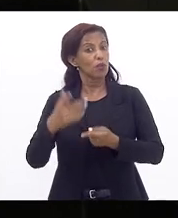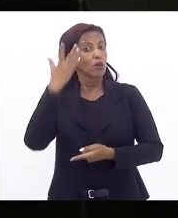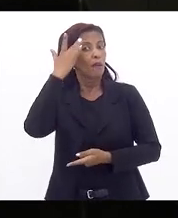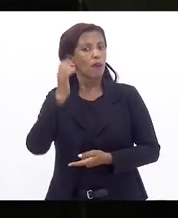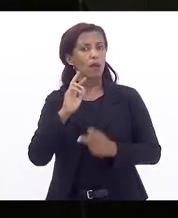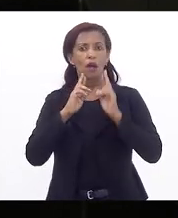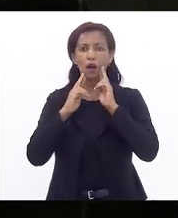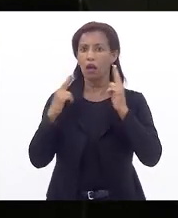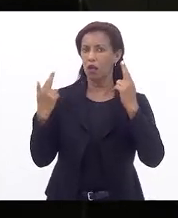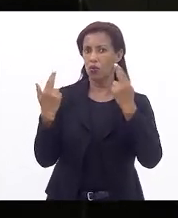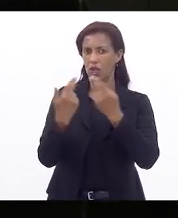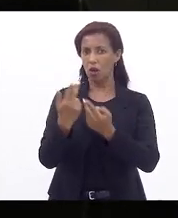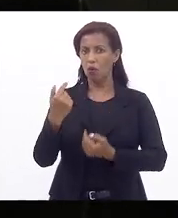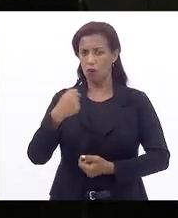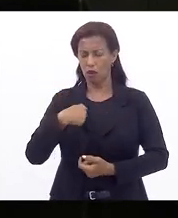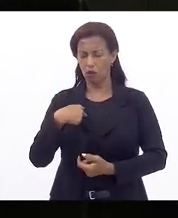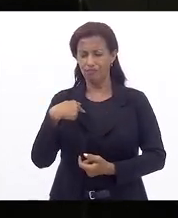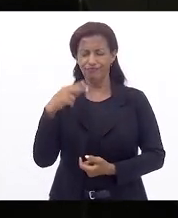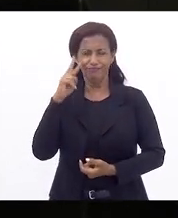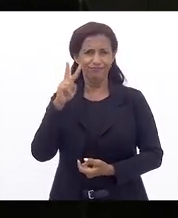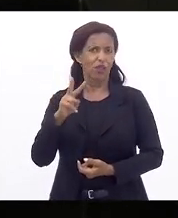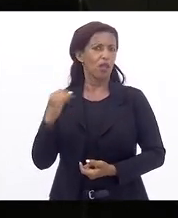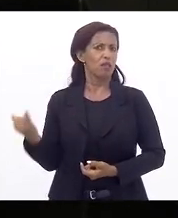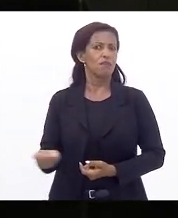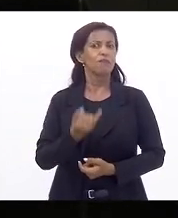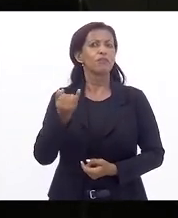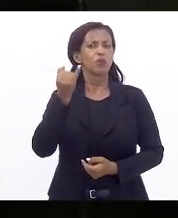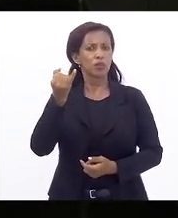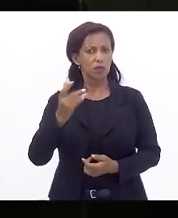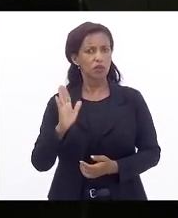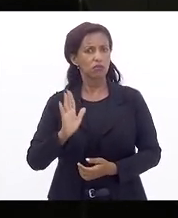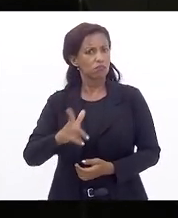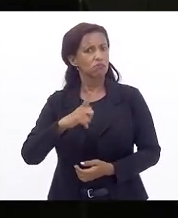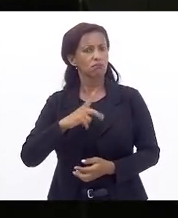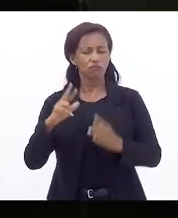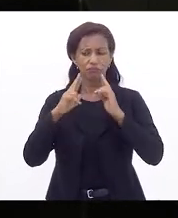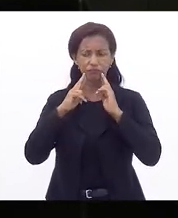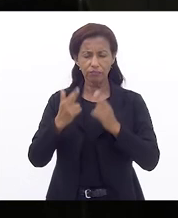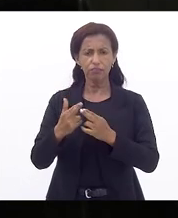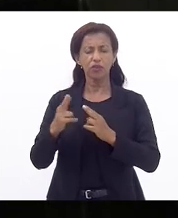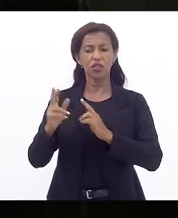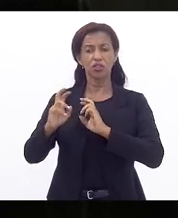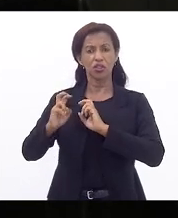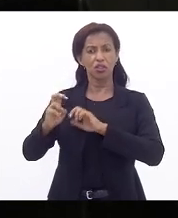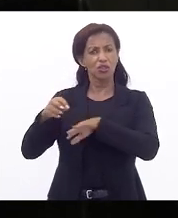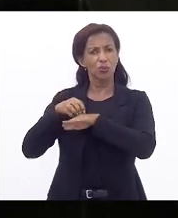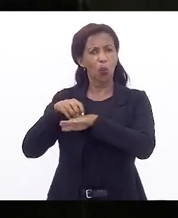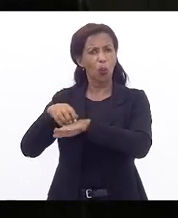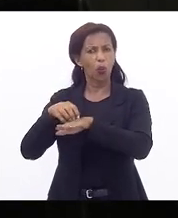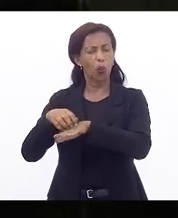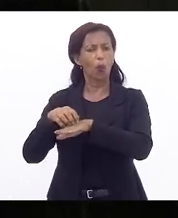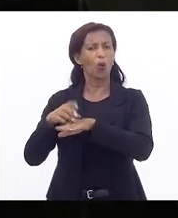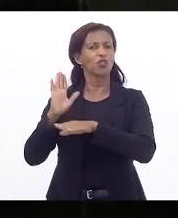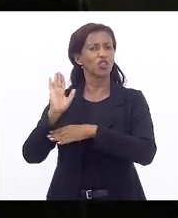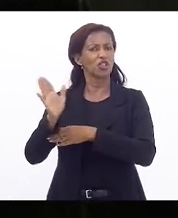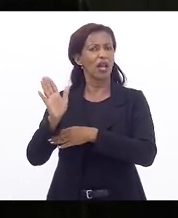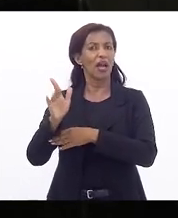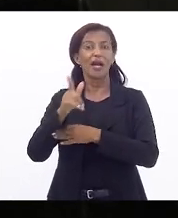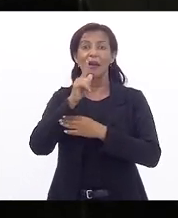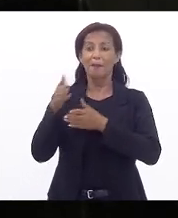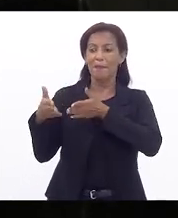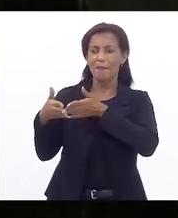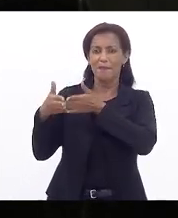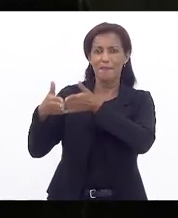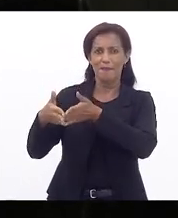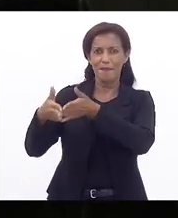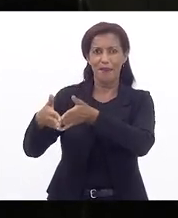audiência que eu considero muito importante. Já temos feito audiências sobre o transporte aquaviário, nós temos a nossa frente parlamentar de